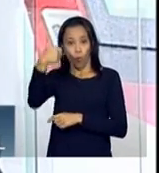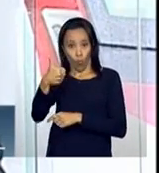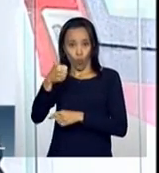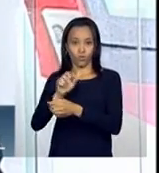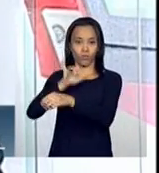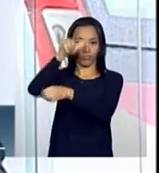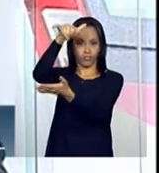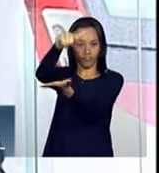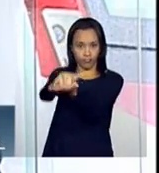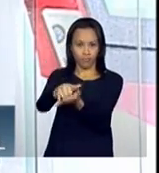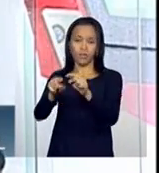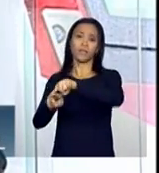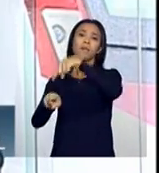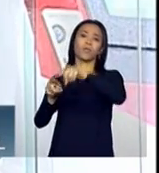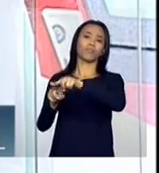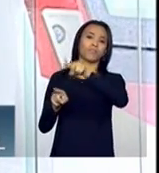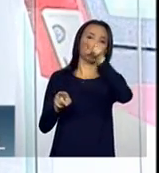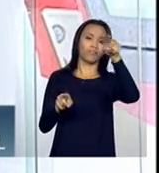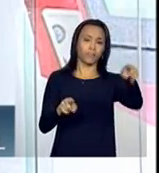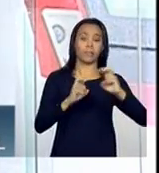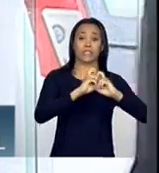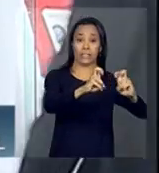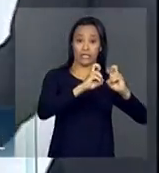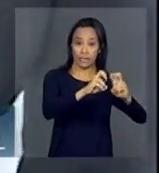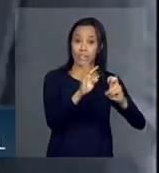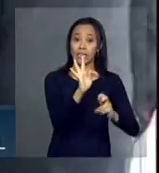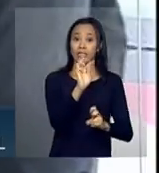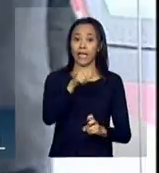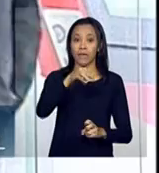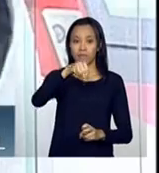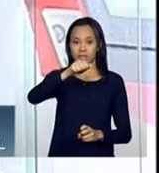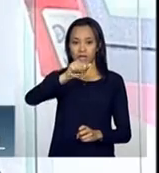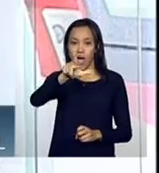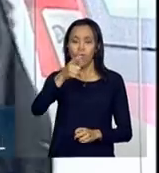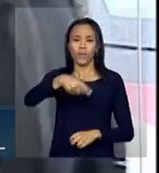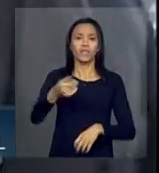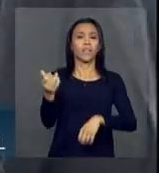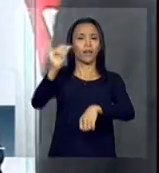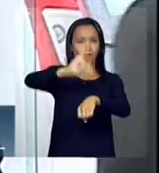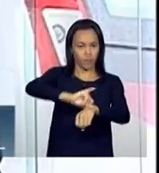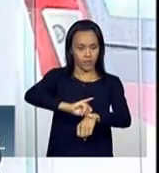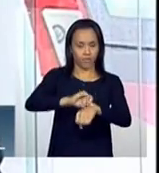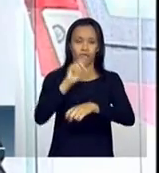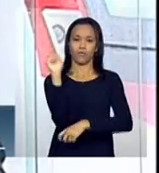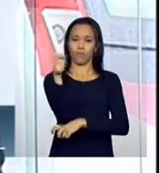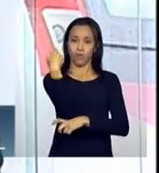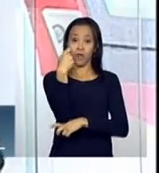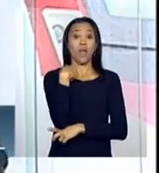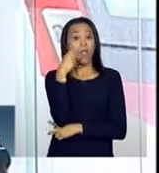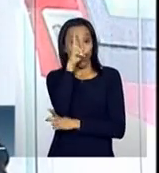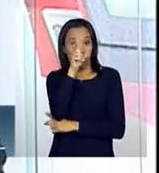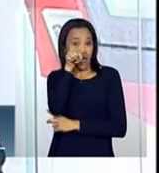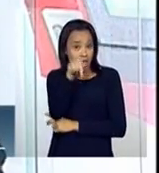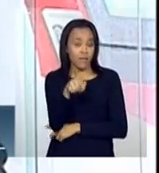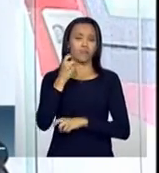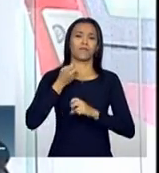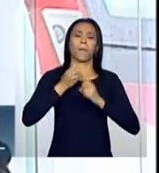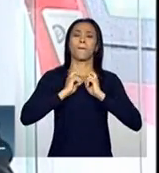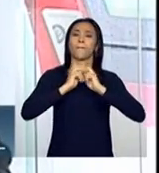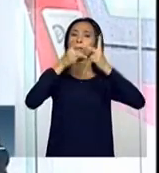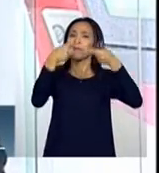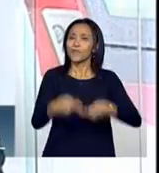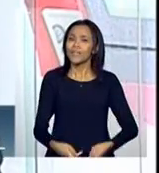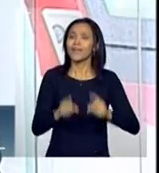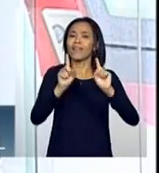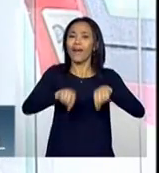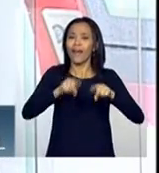Filho e o Terminal de Trens aqui da região metropolitana de Porto Alegre. Lembrando que este projeto faz parte dos